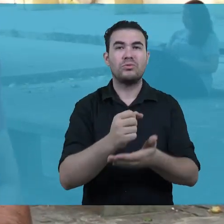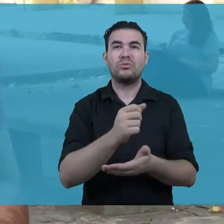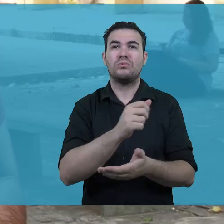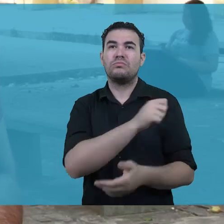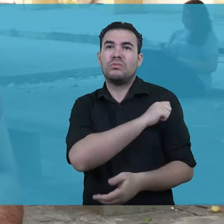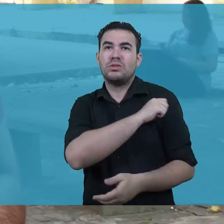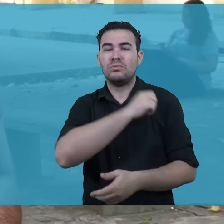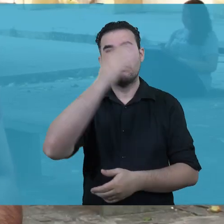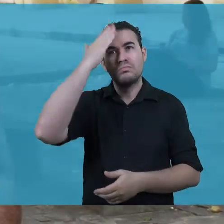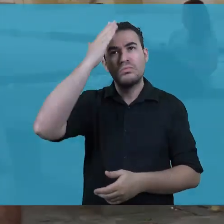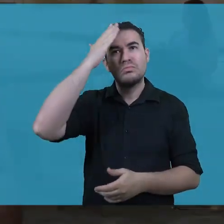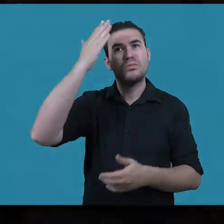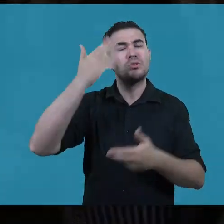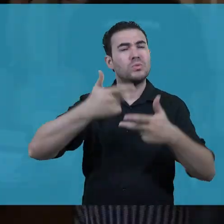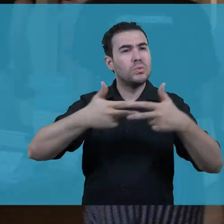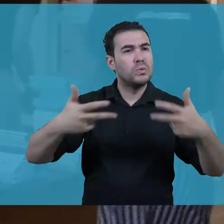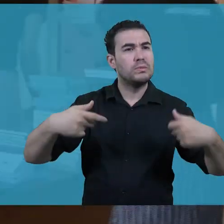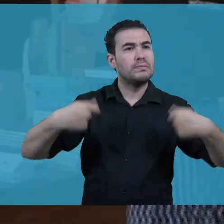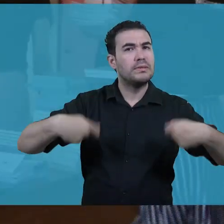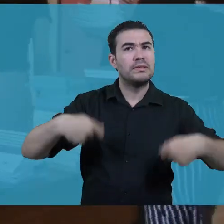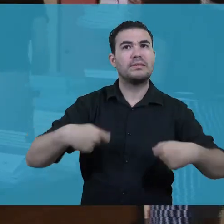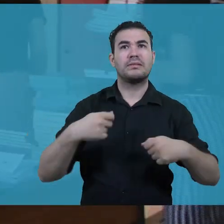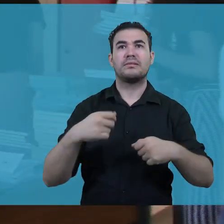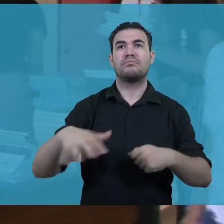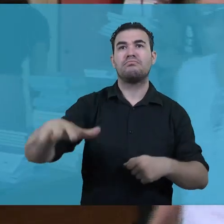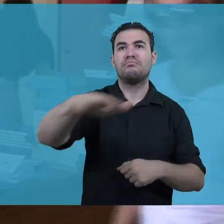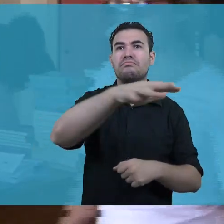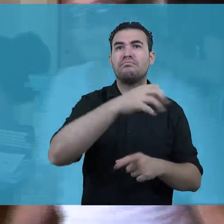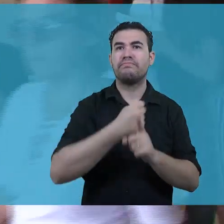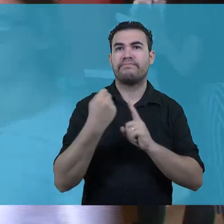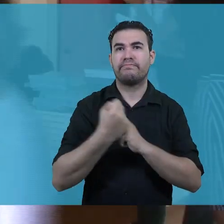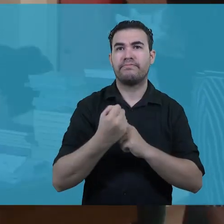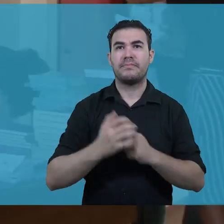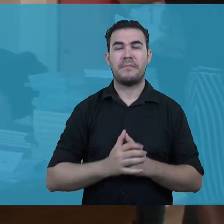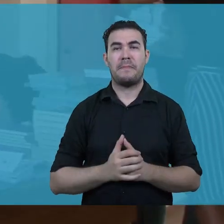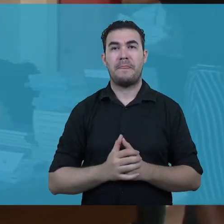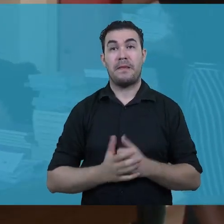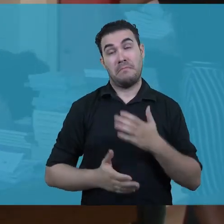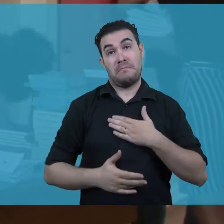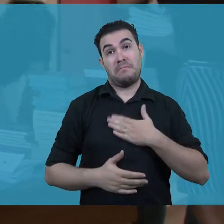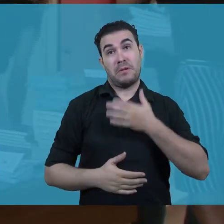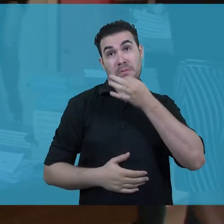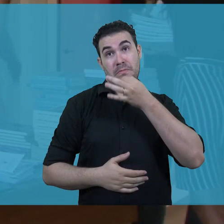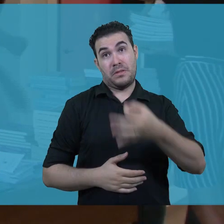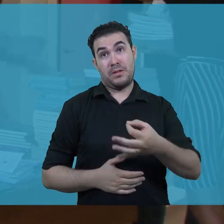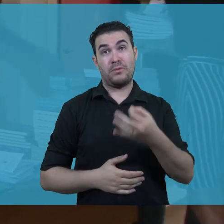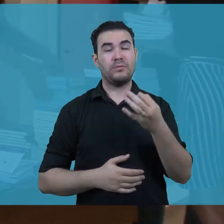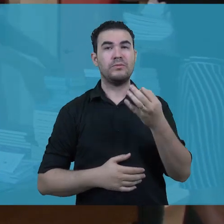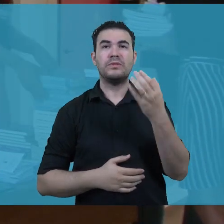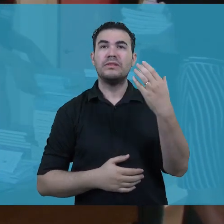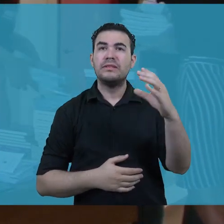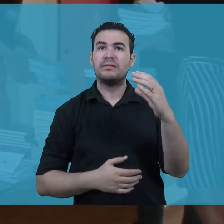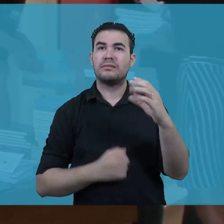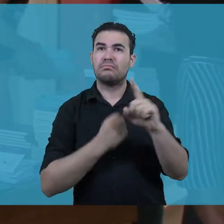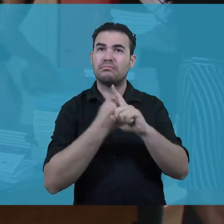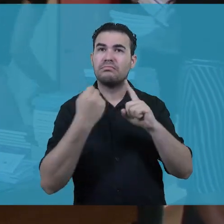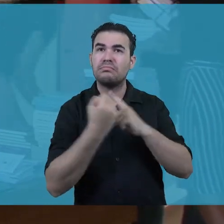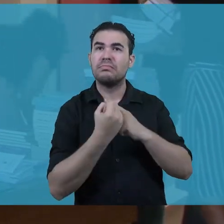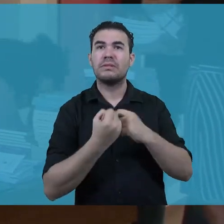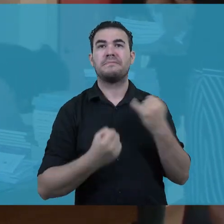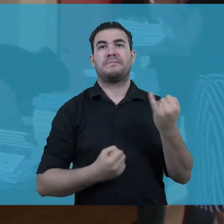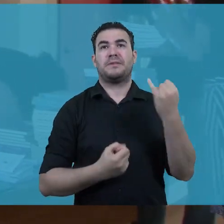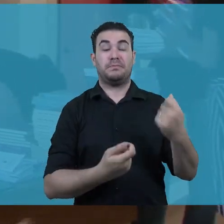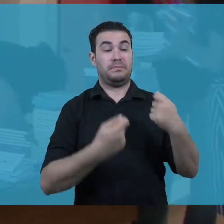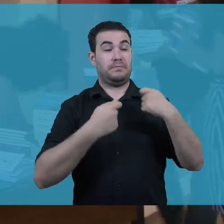atentos às demandas sociais. As ciências sociais, eu costumo dizer que ela é uma abertura de um campo visual, onde você passa a